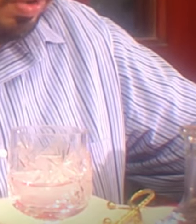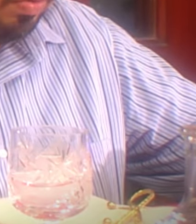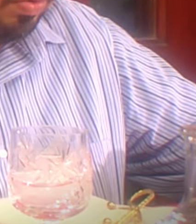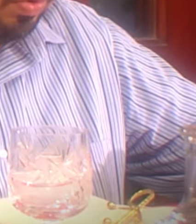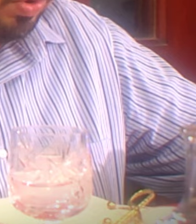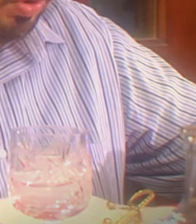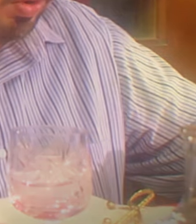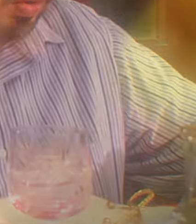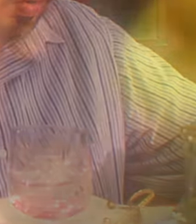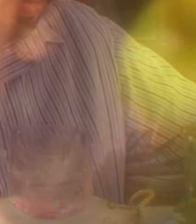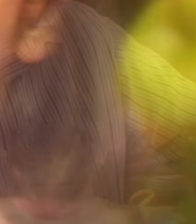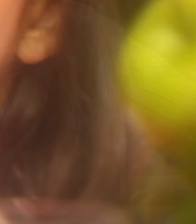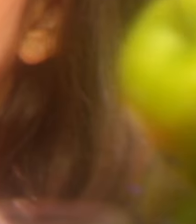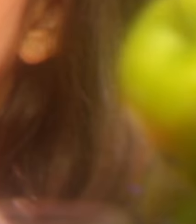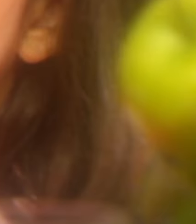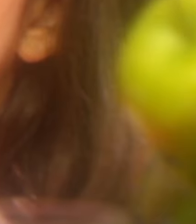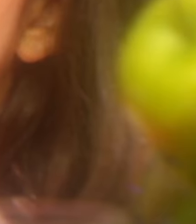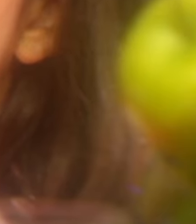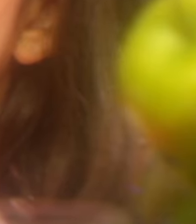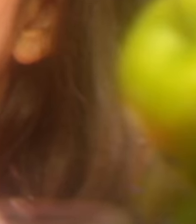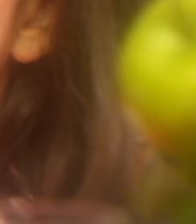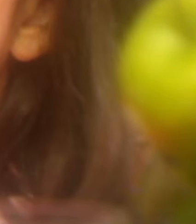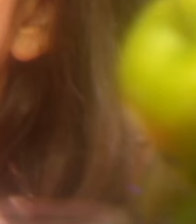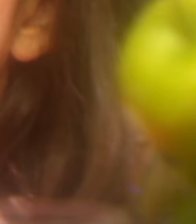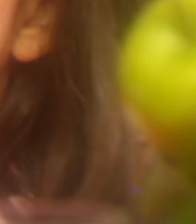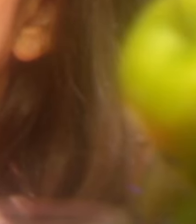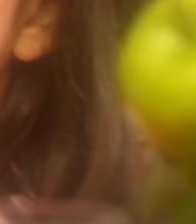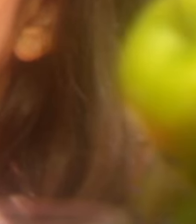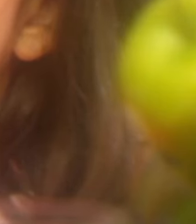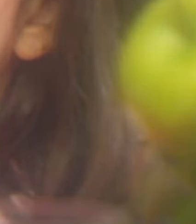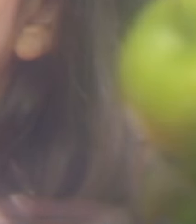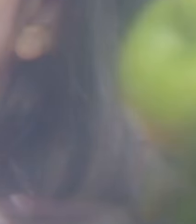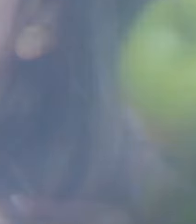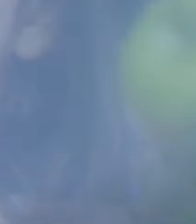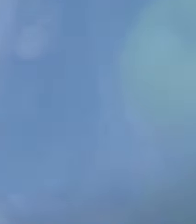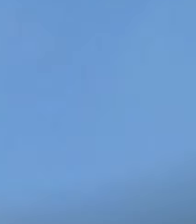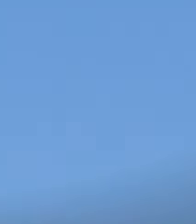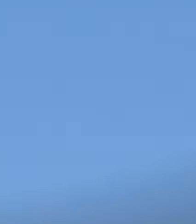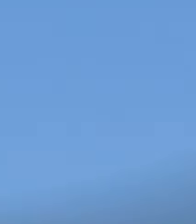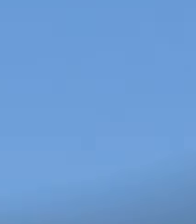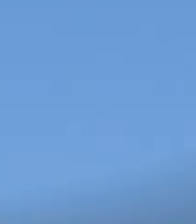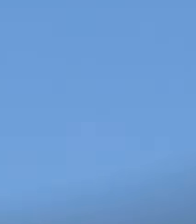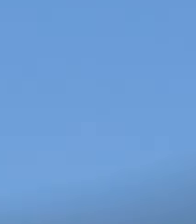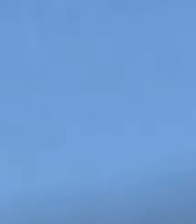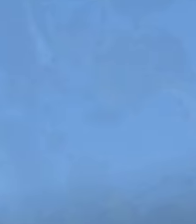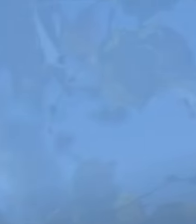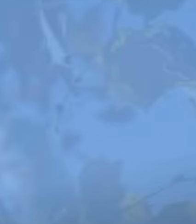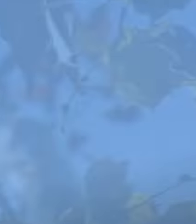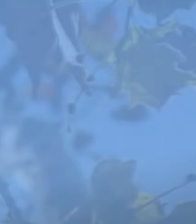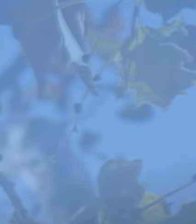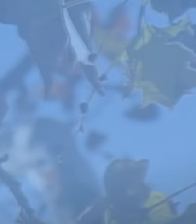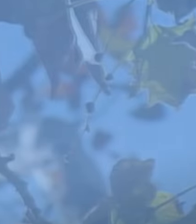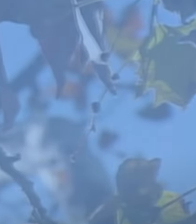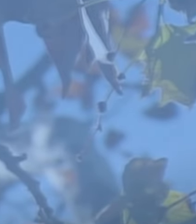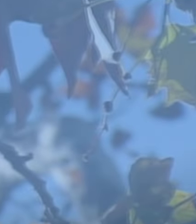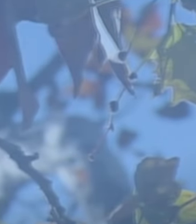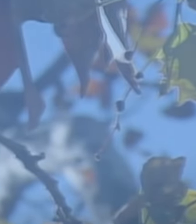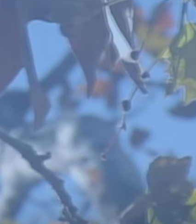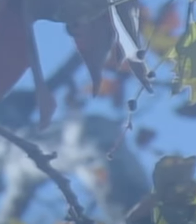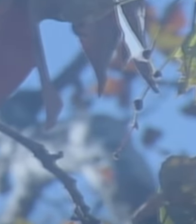agradecer Pois só